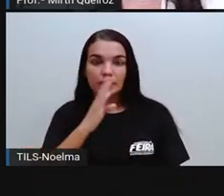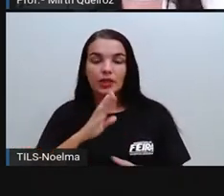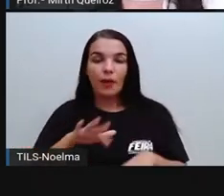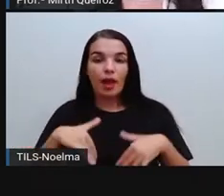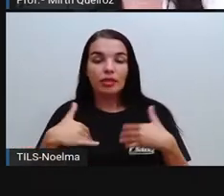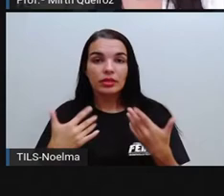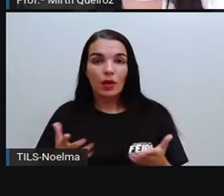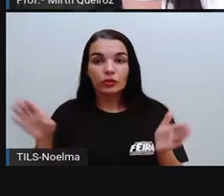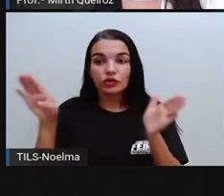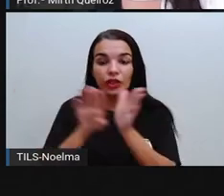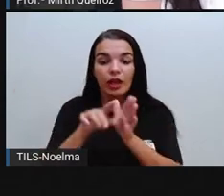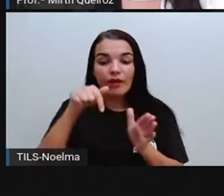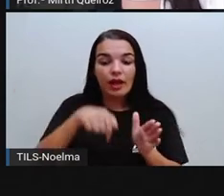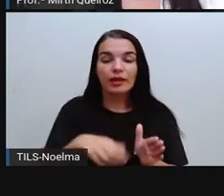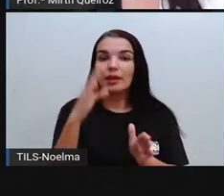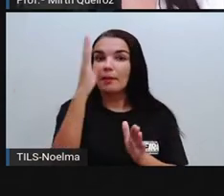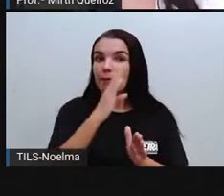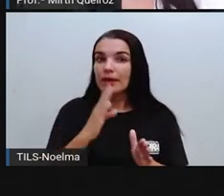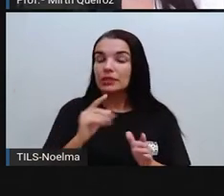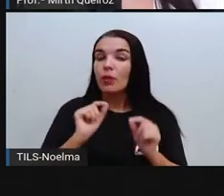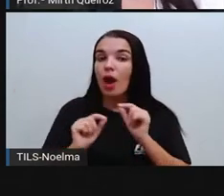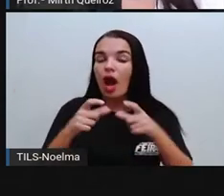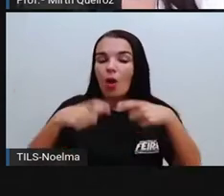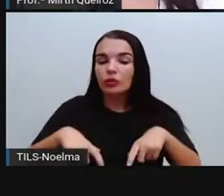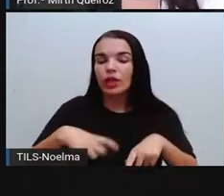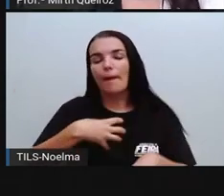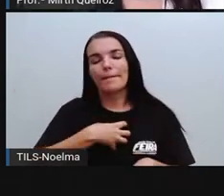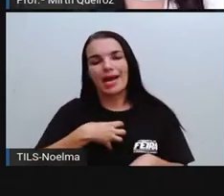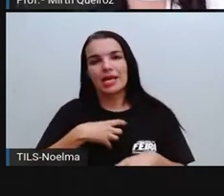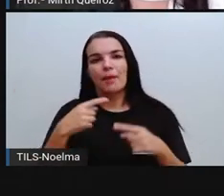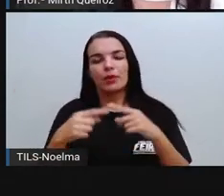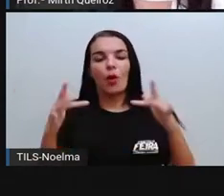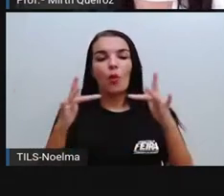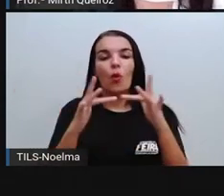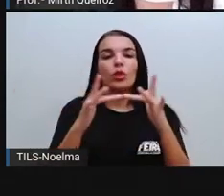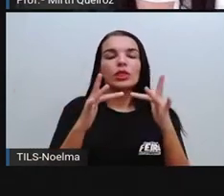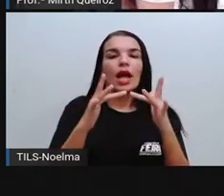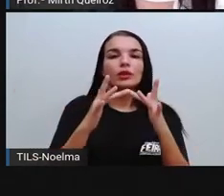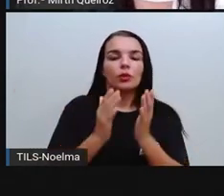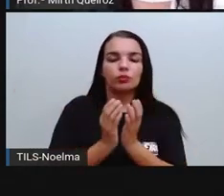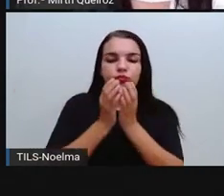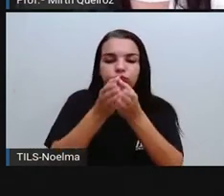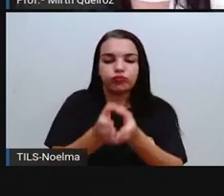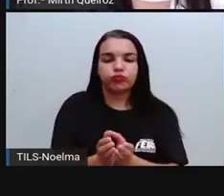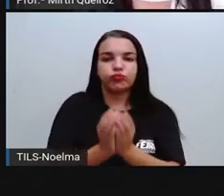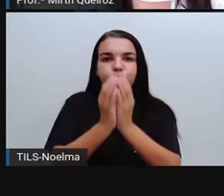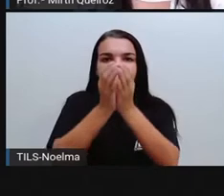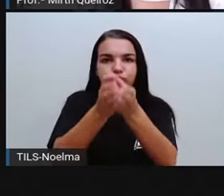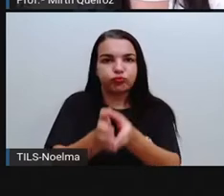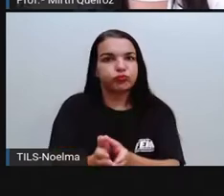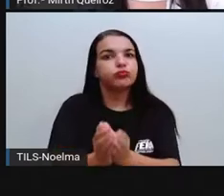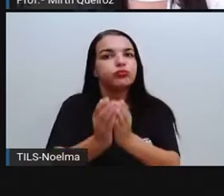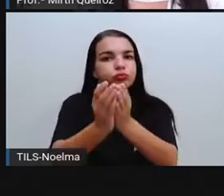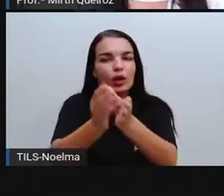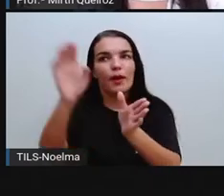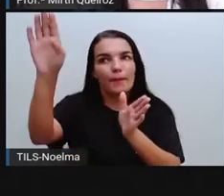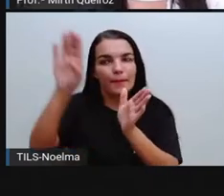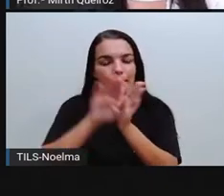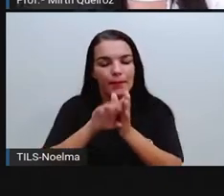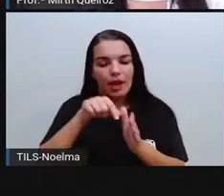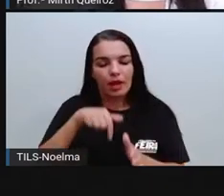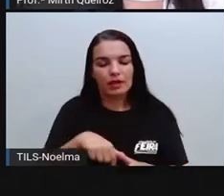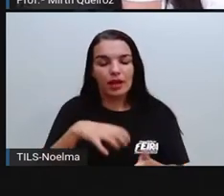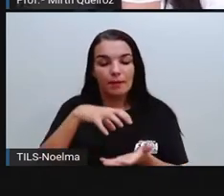Então, o primeiro contato que se teve com os portugueses, com os portugueses em relação à literatura de cordel,